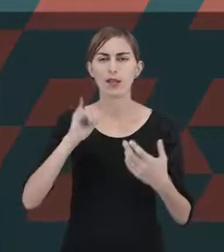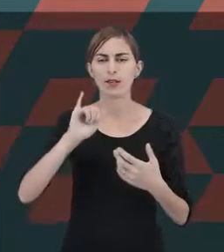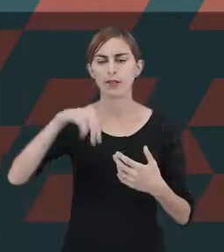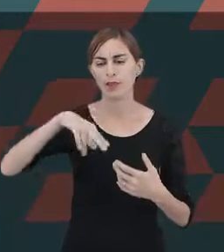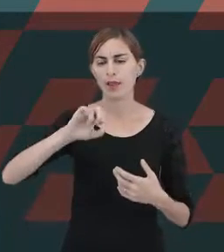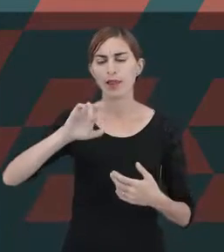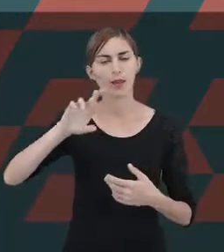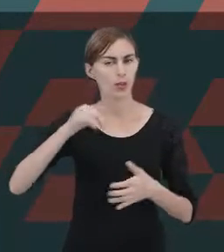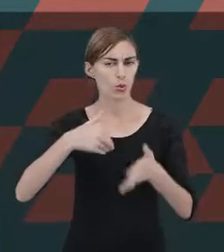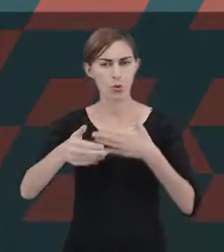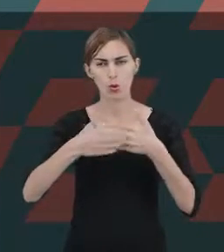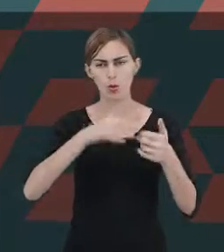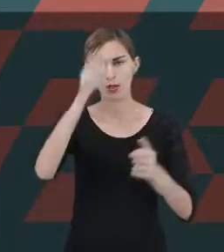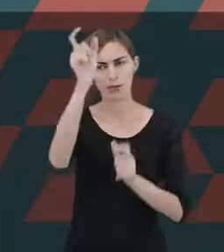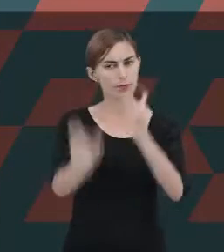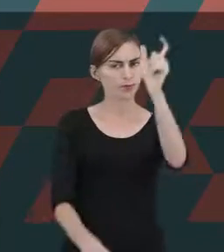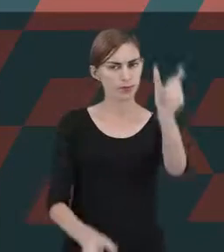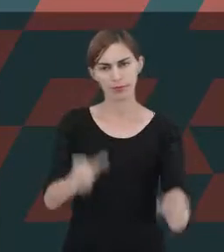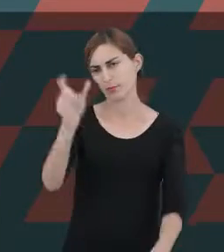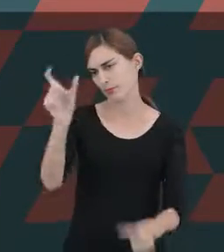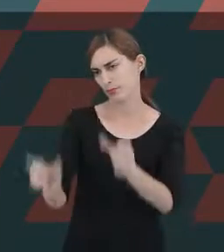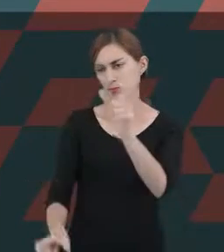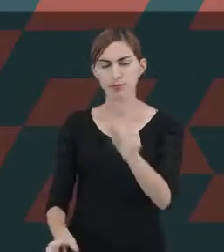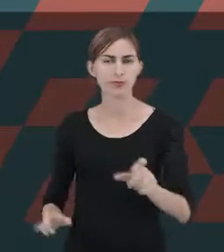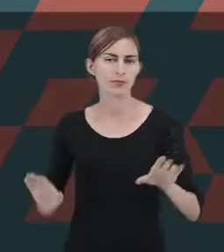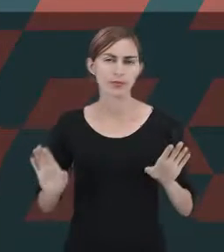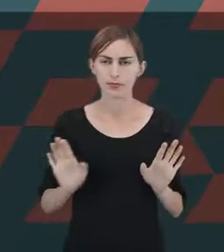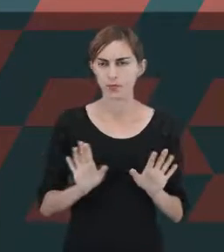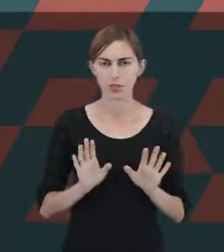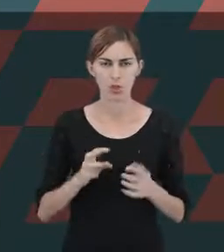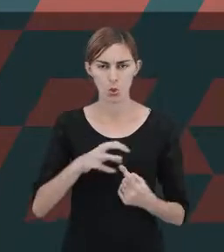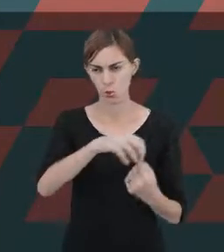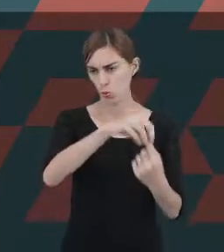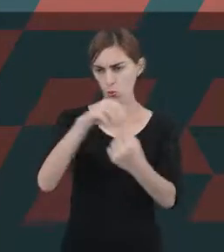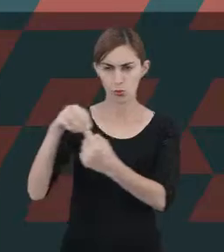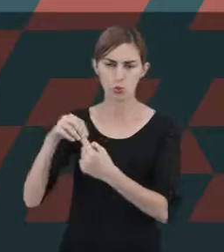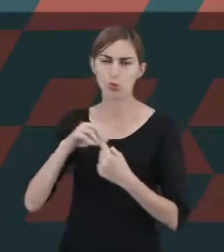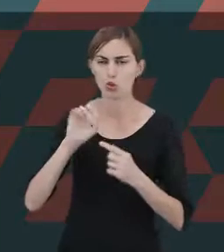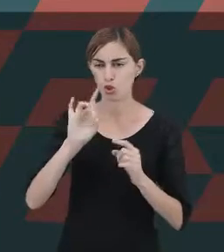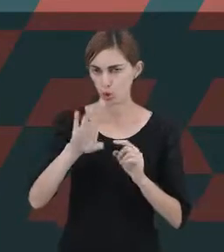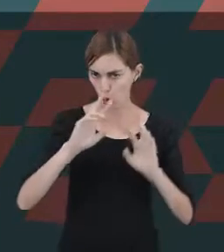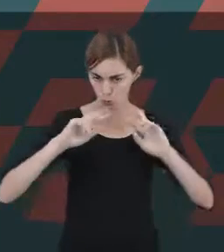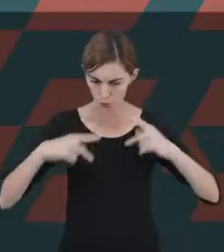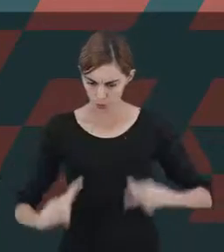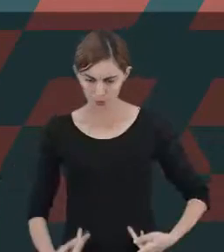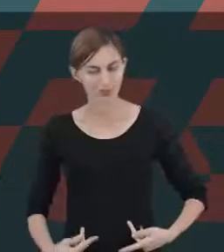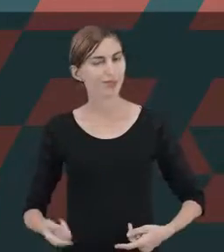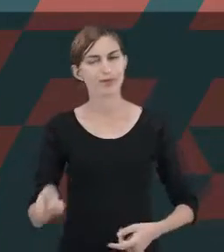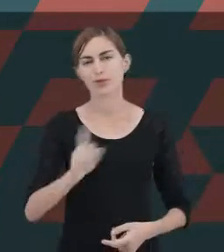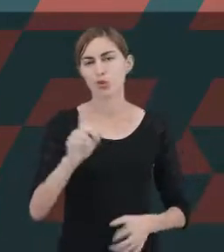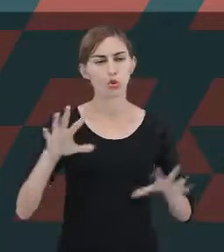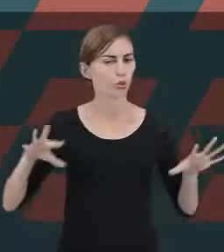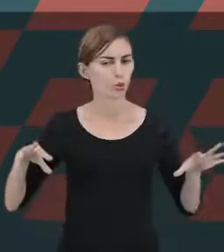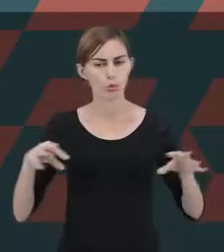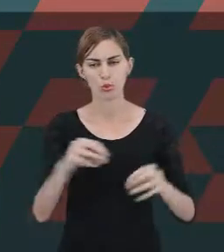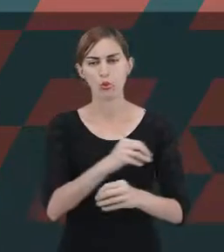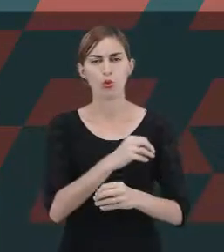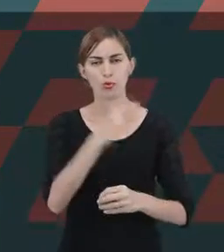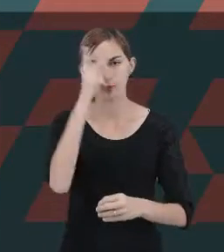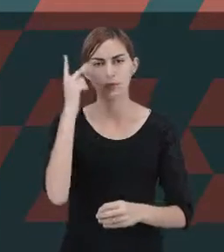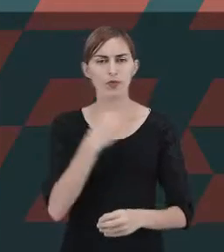qualquer indivíduo. Não sendo exclusividade da raça humana. Ou seja, todos os seres vivos